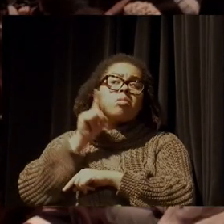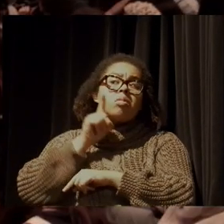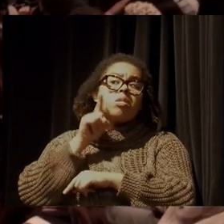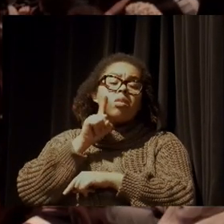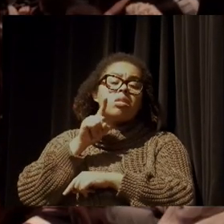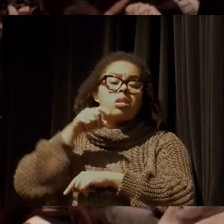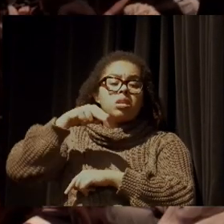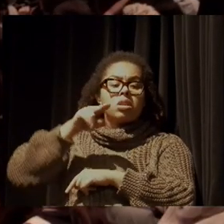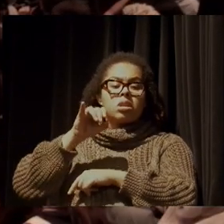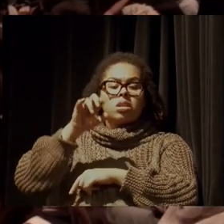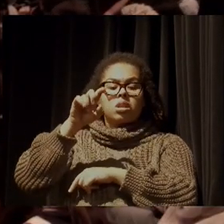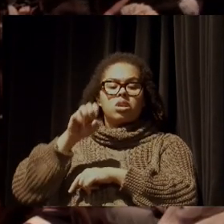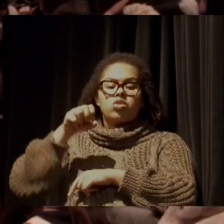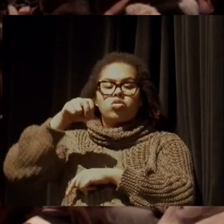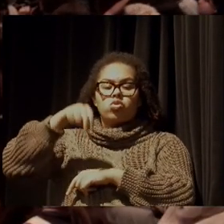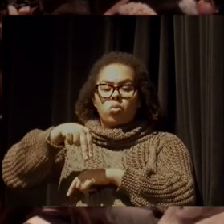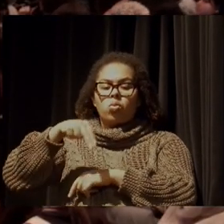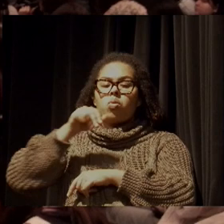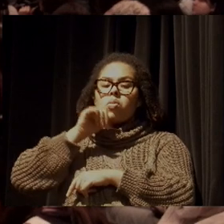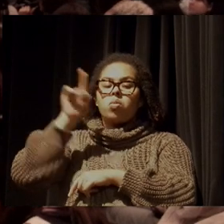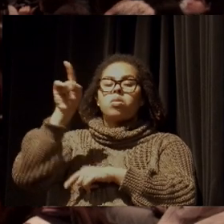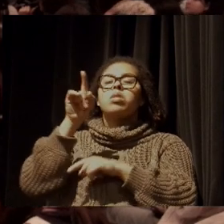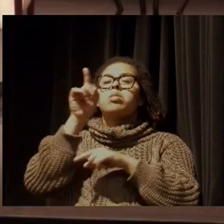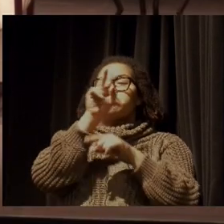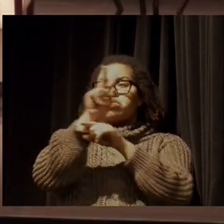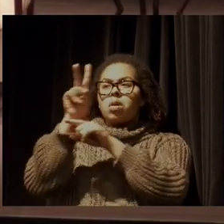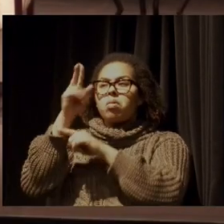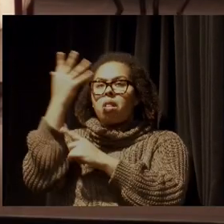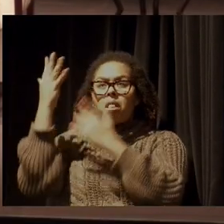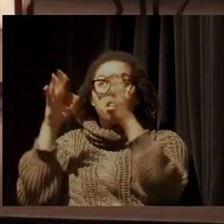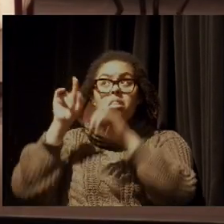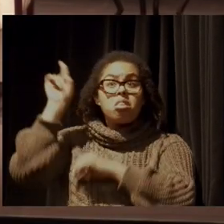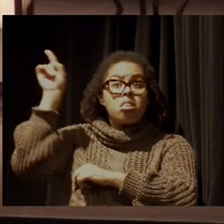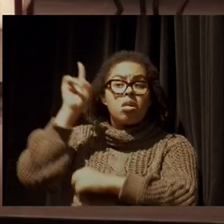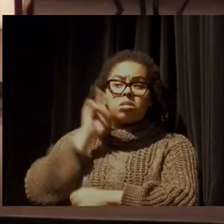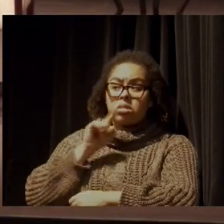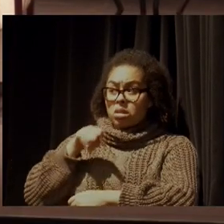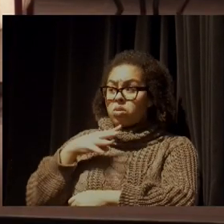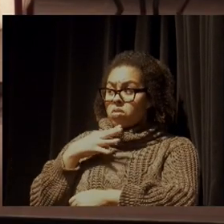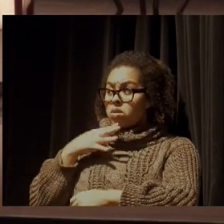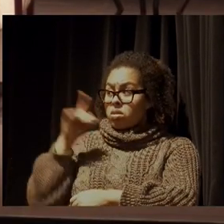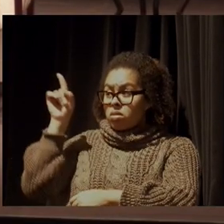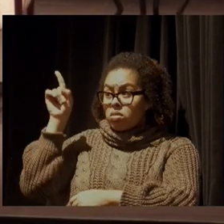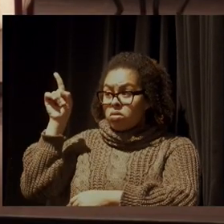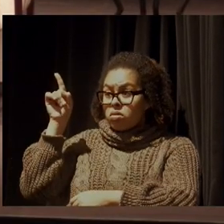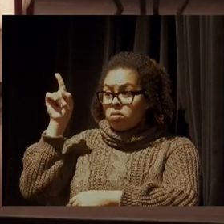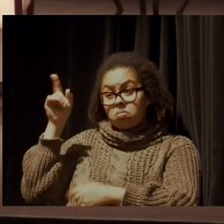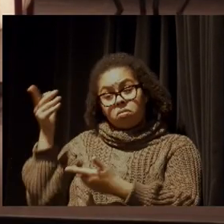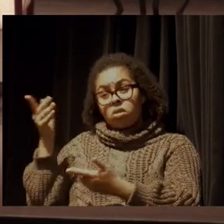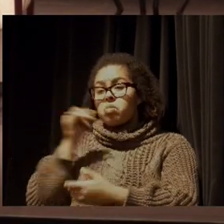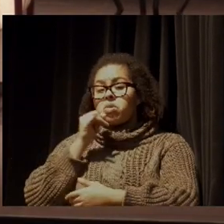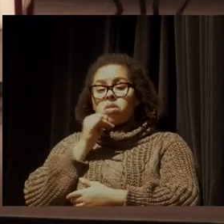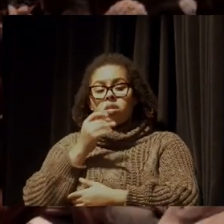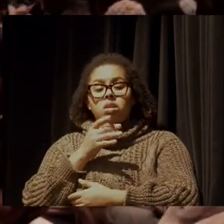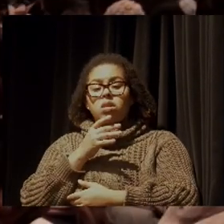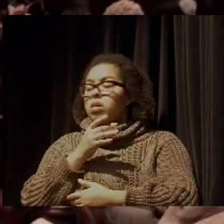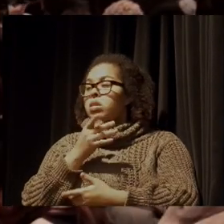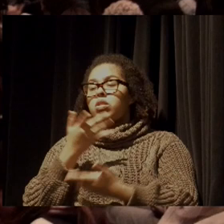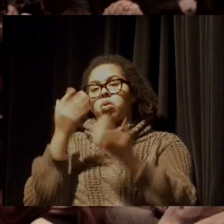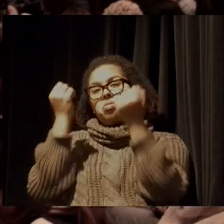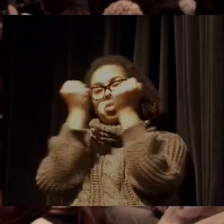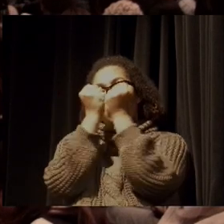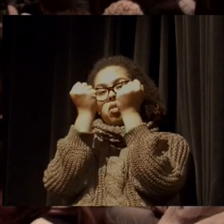Estudo de impacto ambiental começou com o Nixon nos Estados Unidos, não sei se vocês sabiam disso. E a Thatcher, não estou fazendo